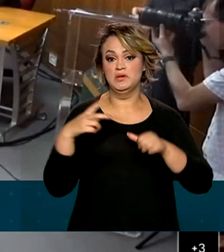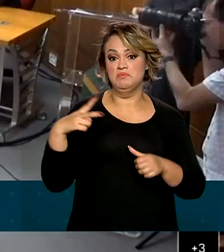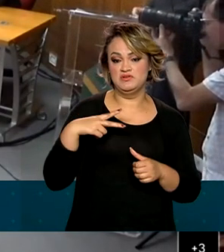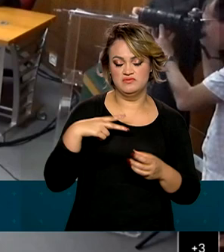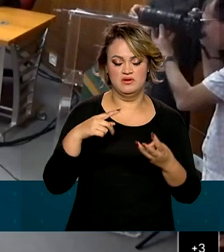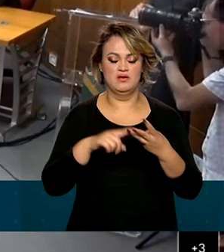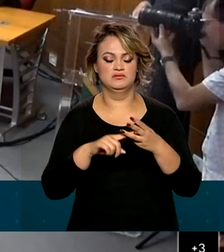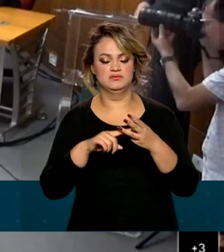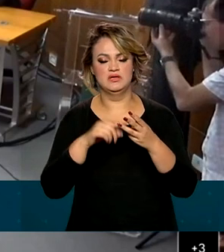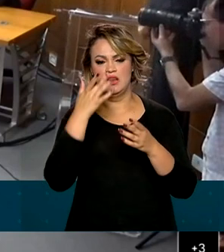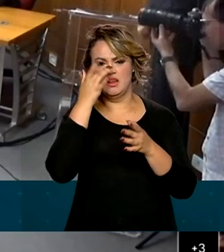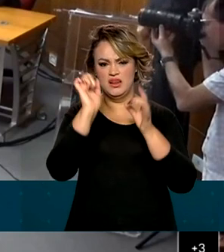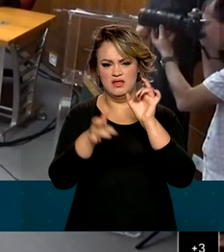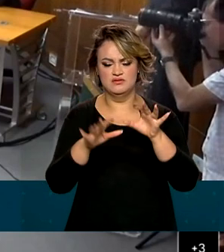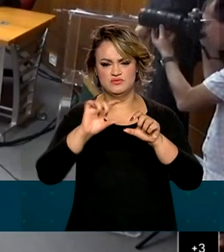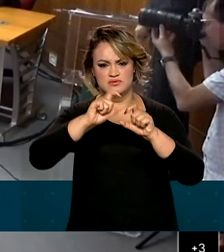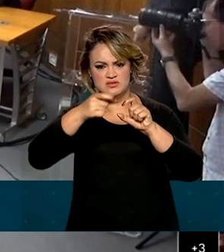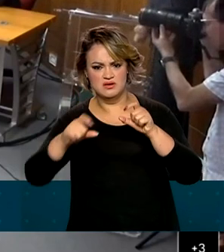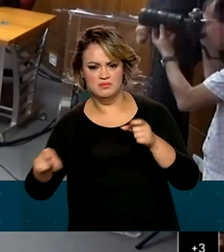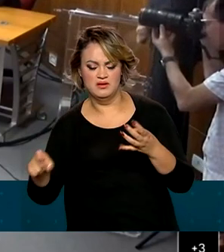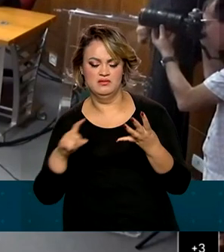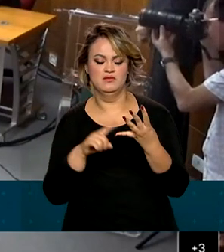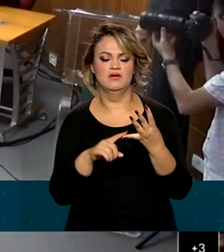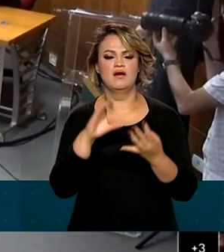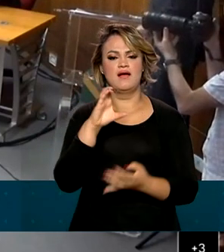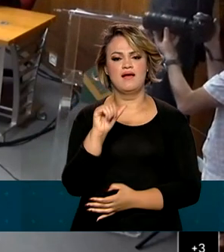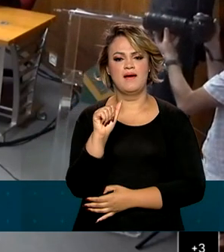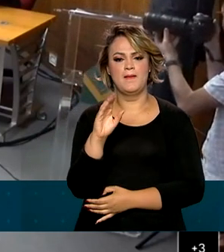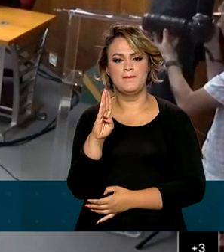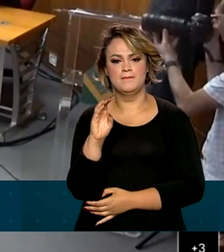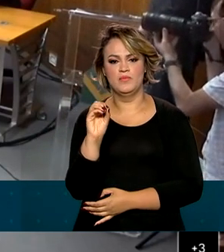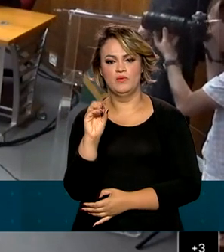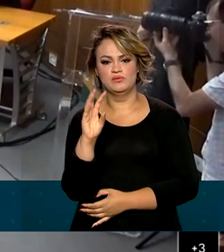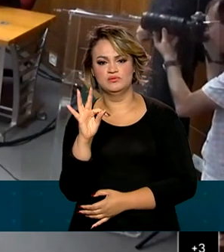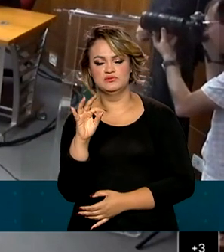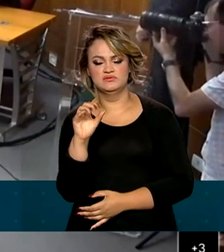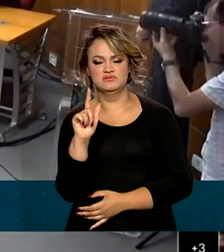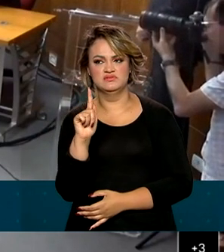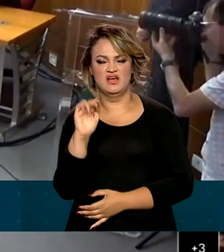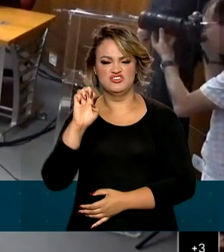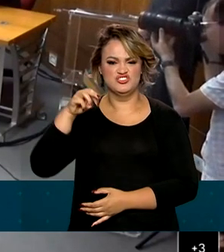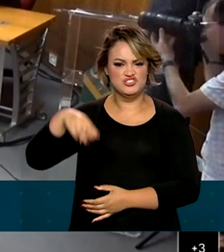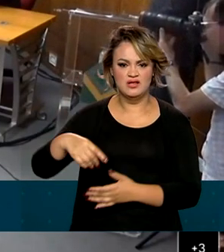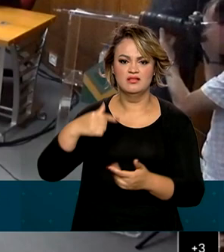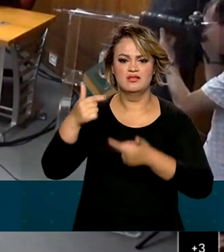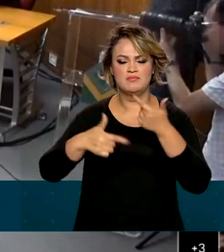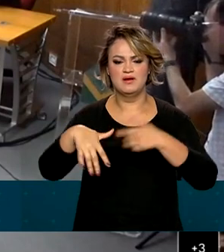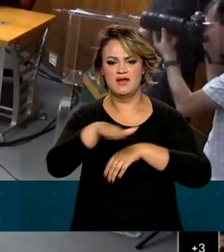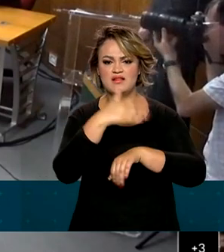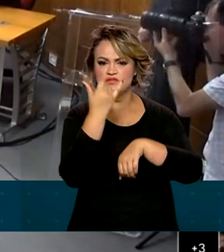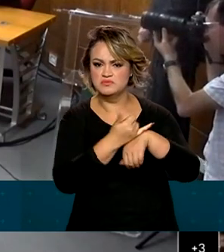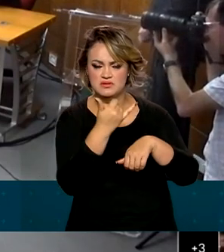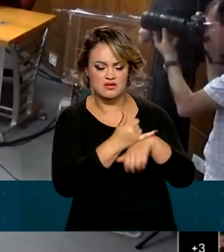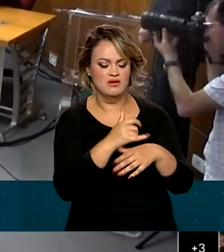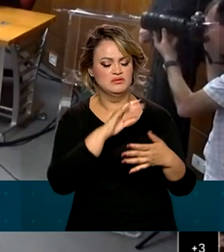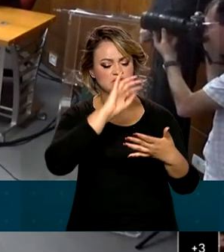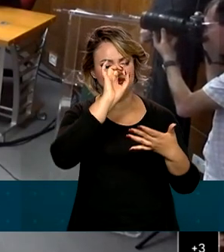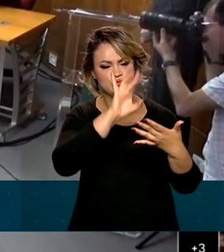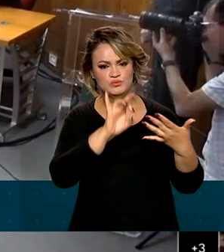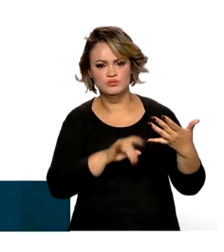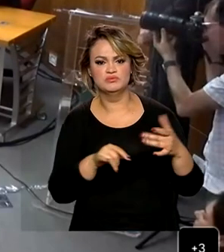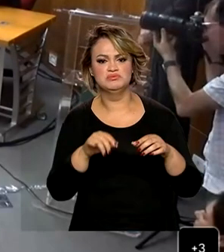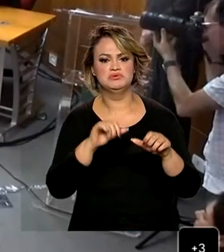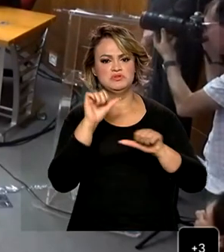Saudações, saneamento, cabotagem, mineração em todos os setores onde nós estamos fazendo uma mudança de marcos